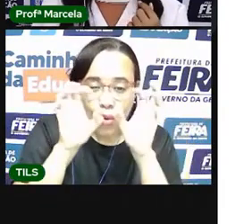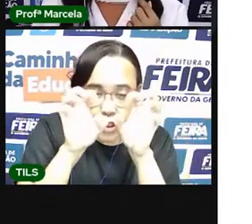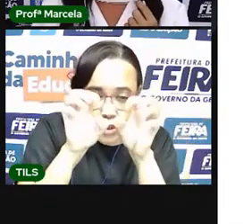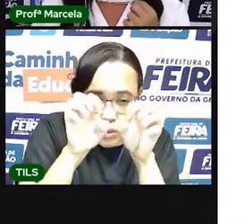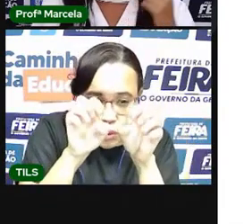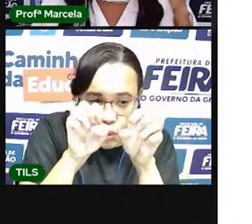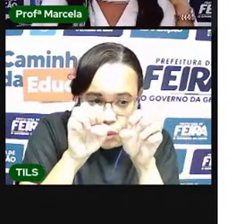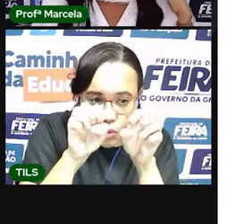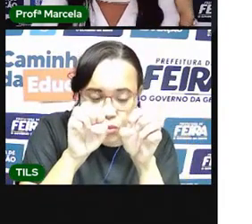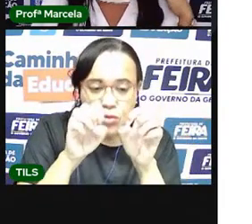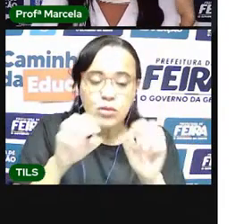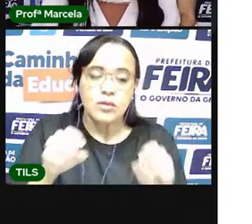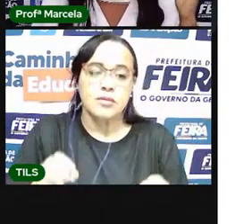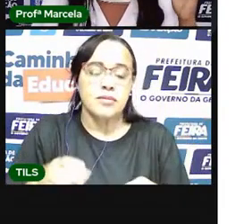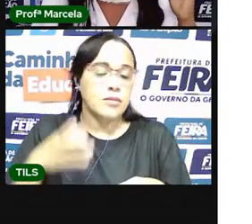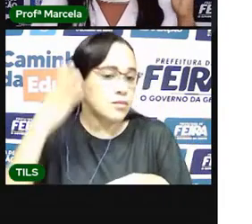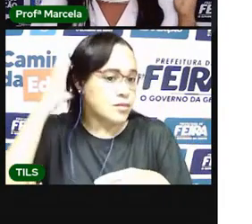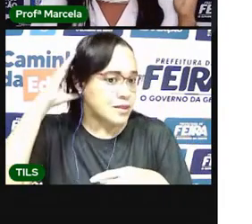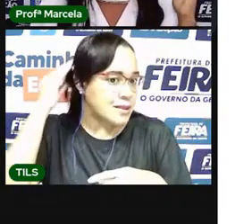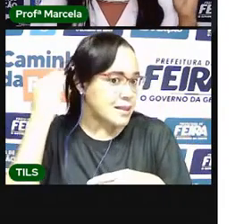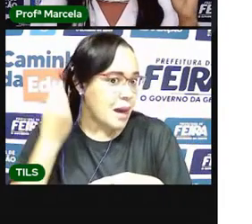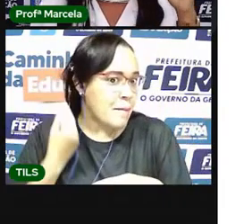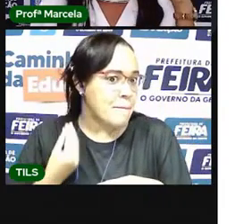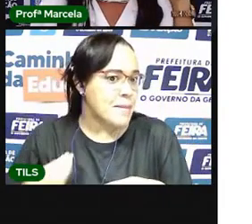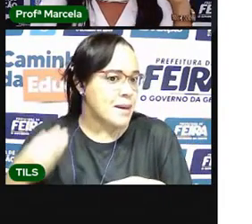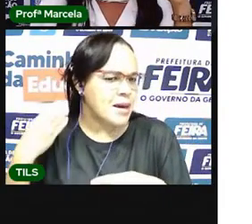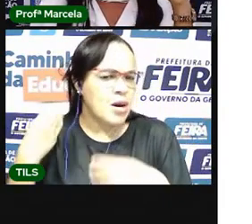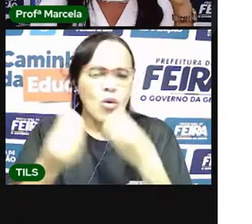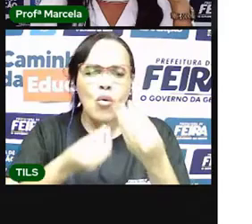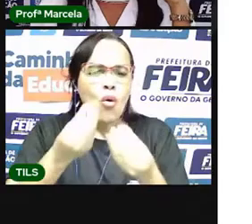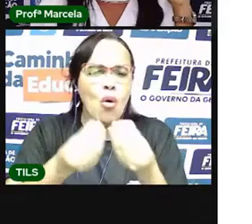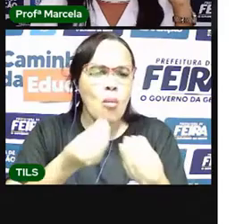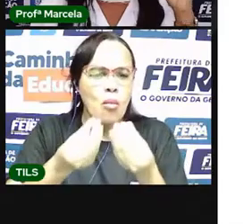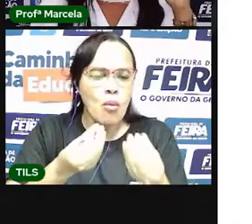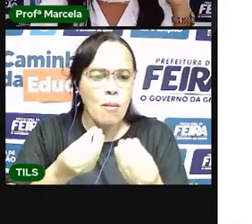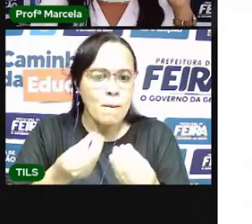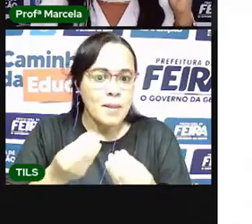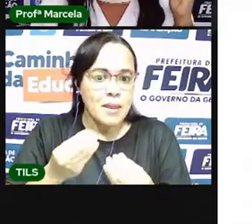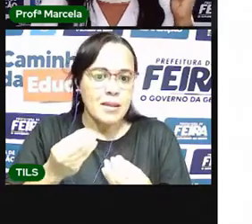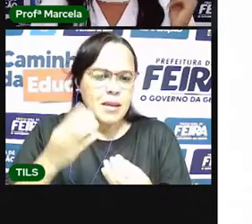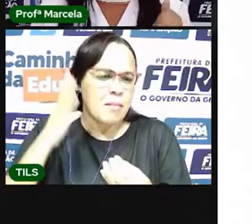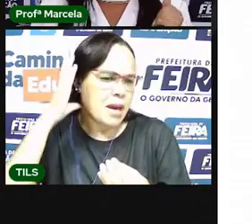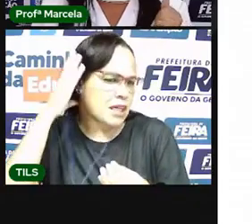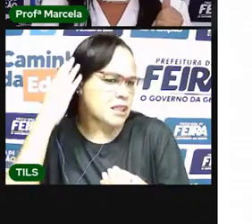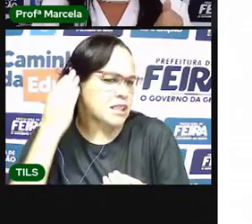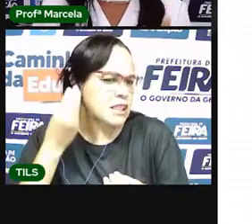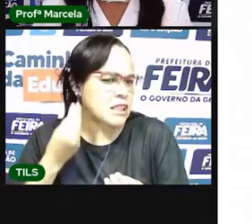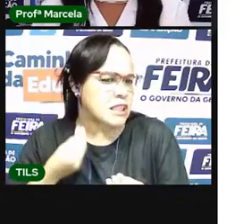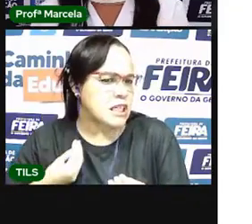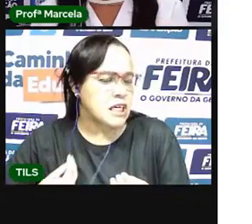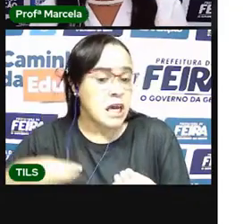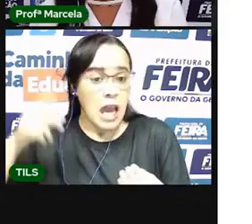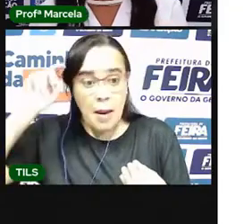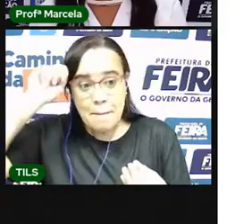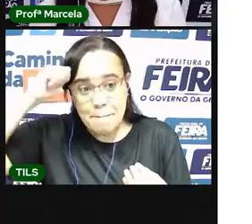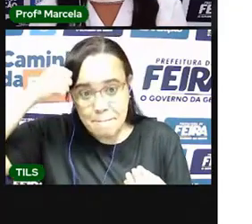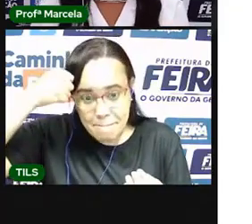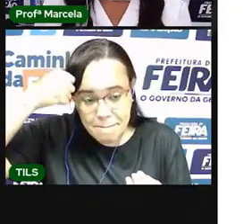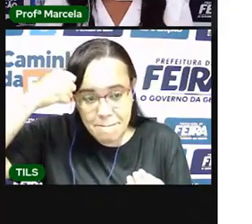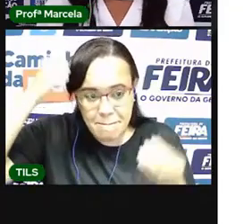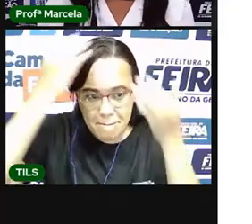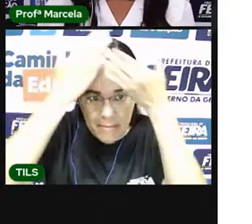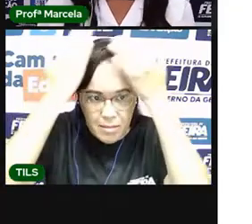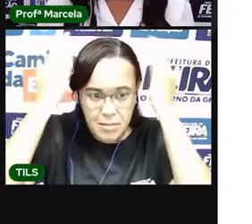e dos cabelos, dos cabelos mais lisos e escuros. Dos africanos,